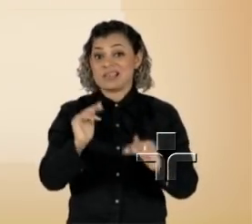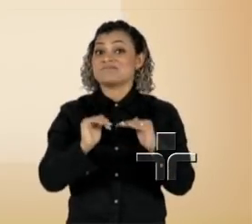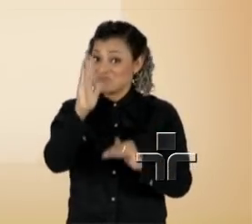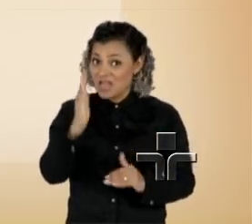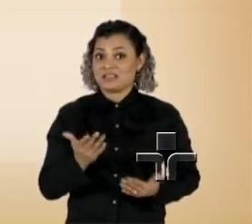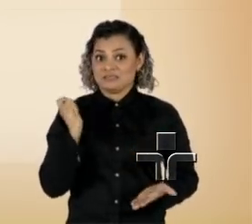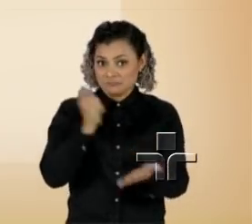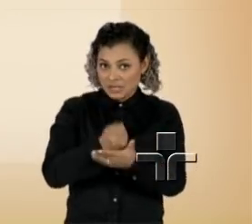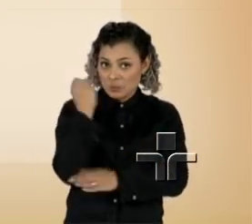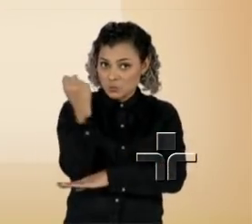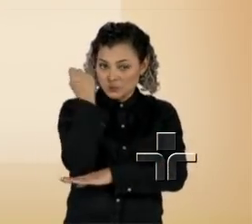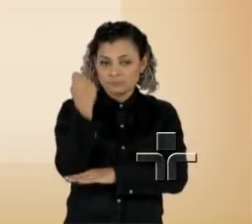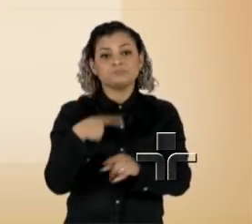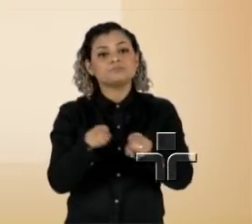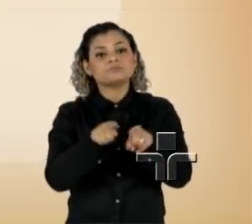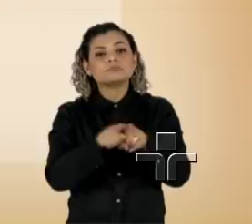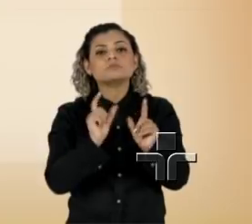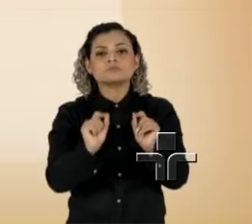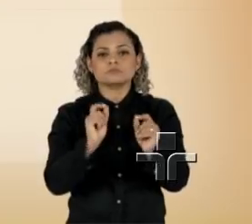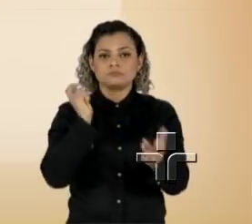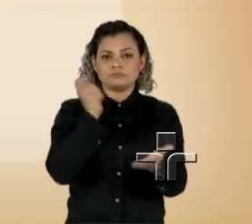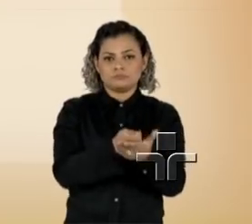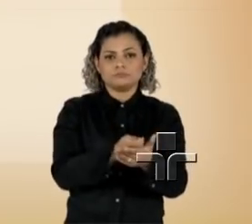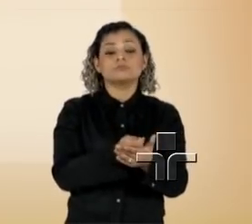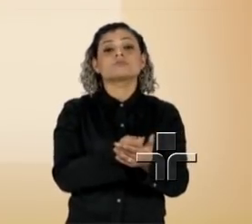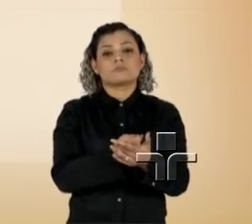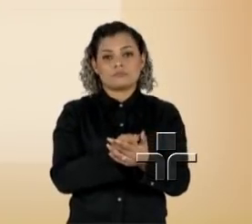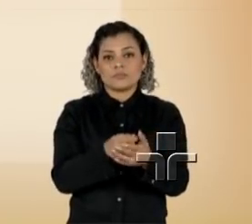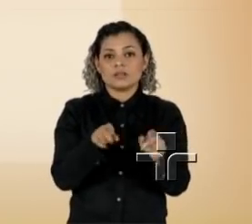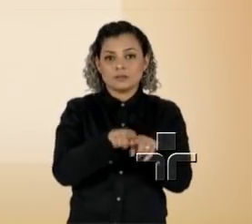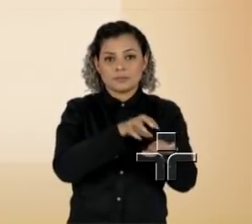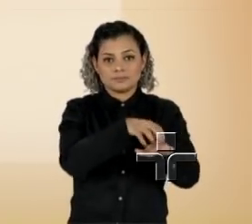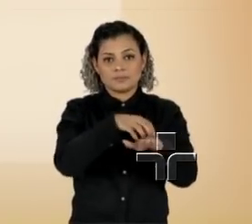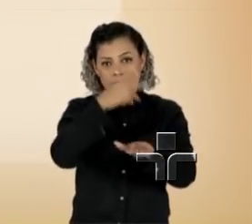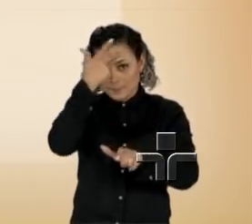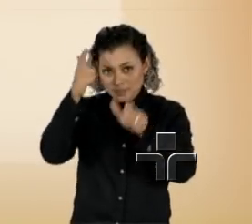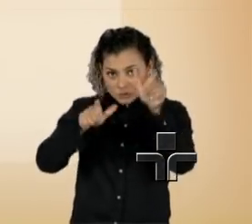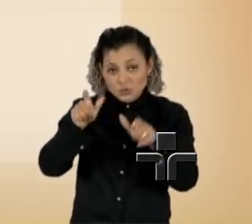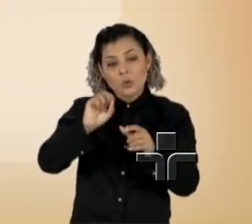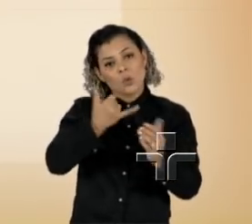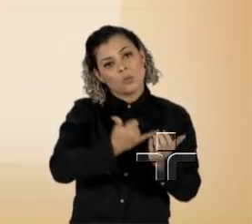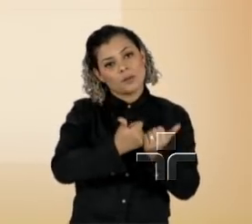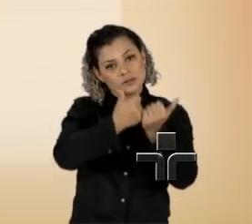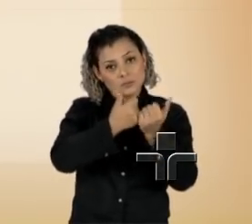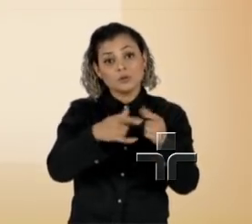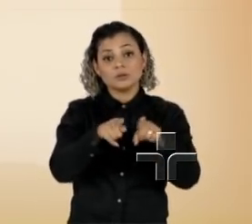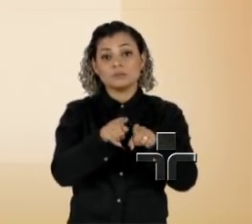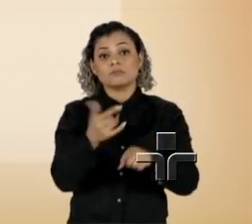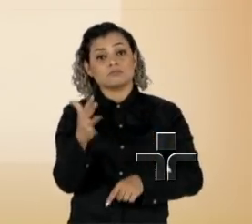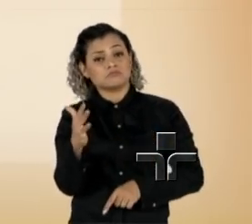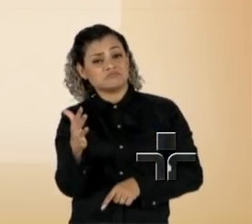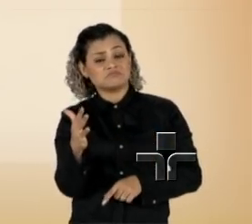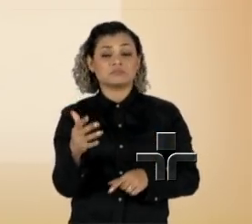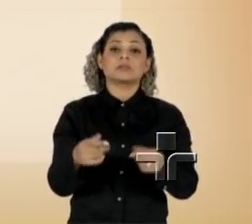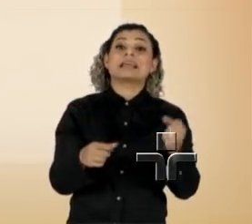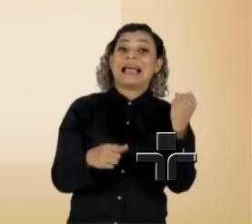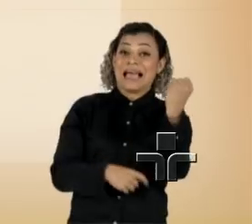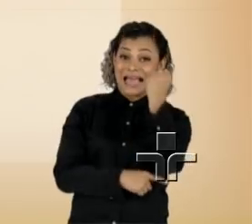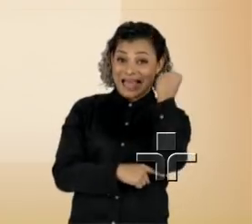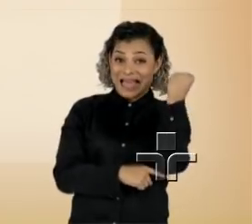Já a infração para o transporte remunerado irregular de pessoas ou bens passou de média também para